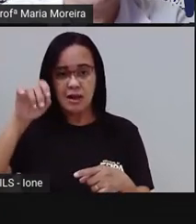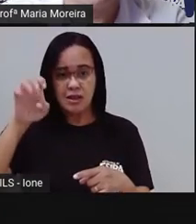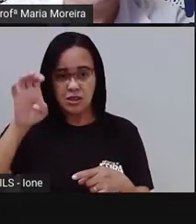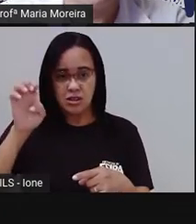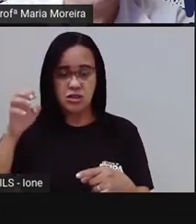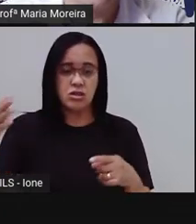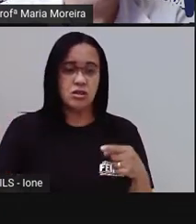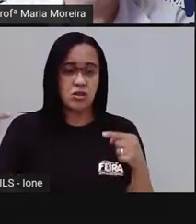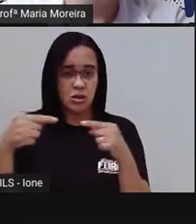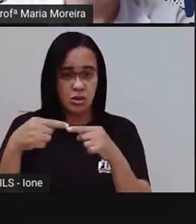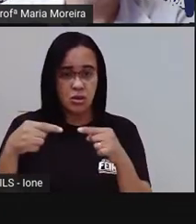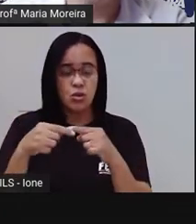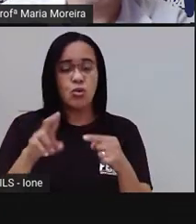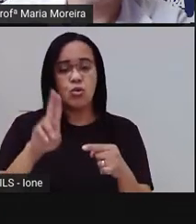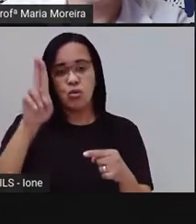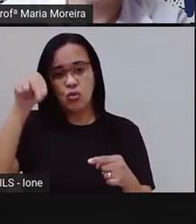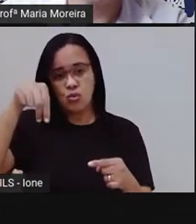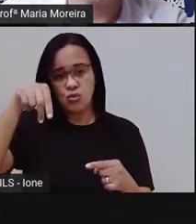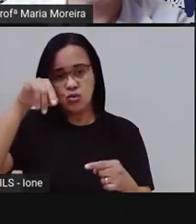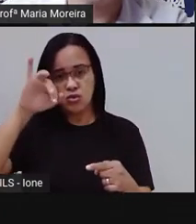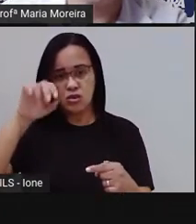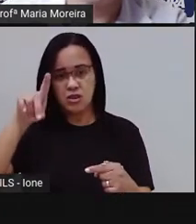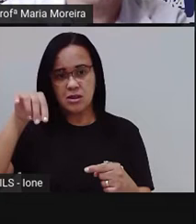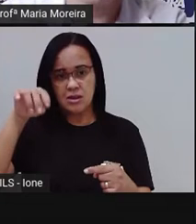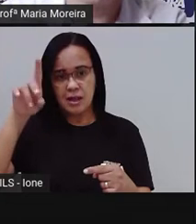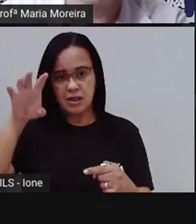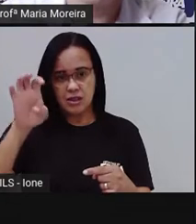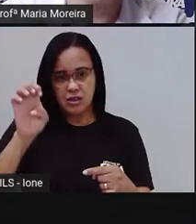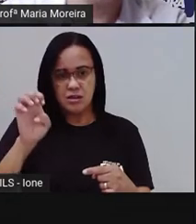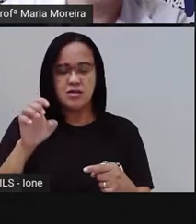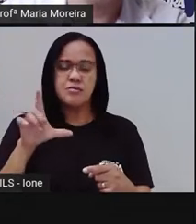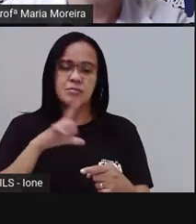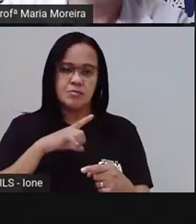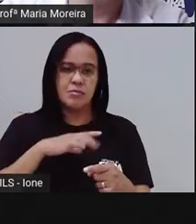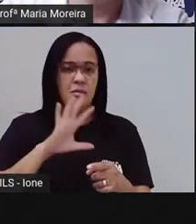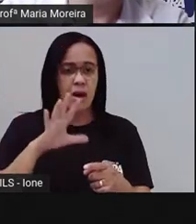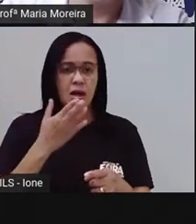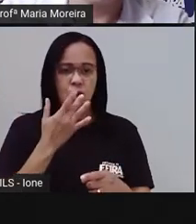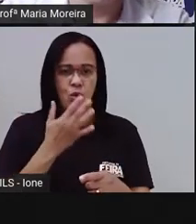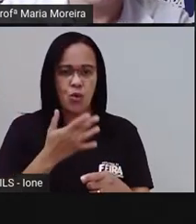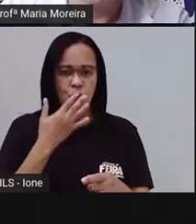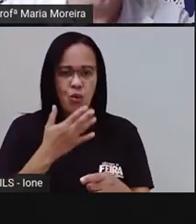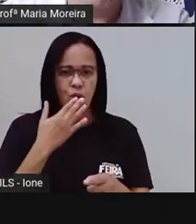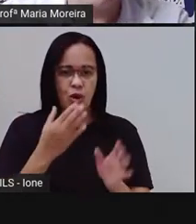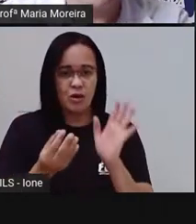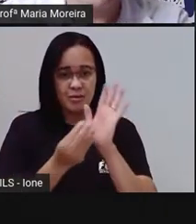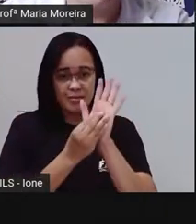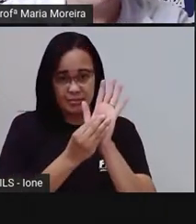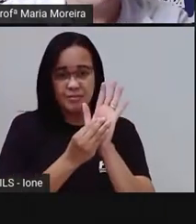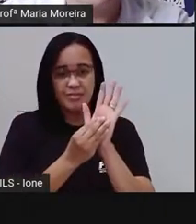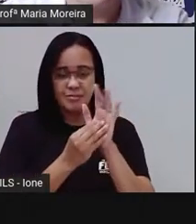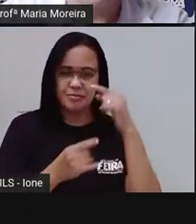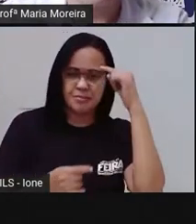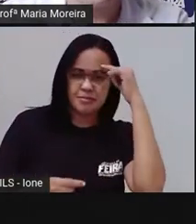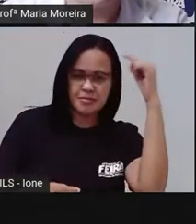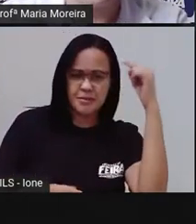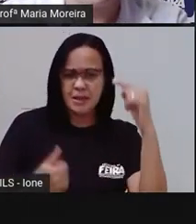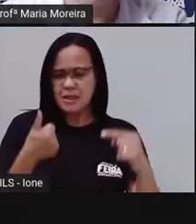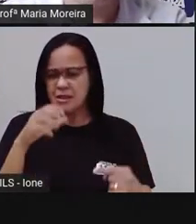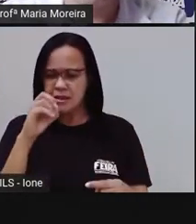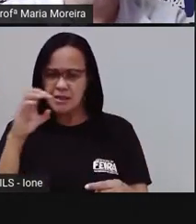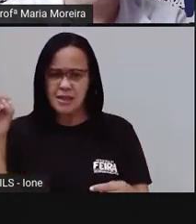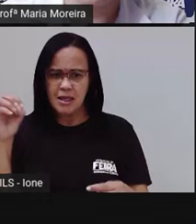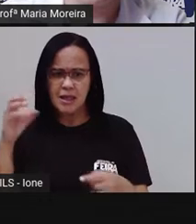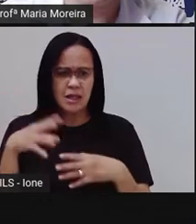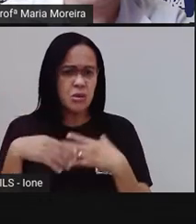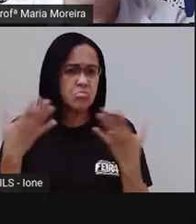centena, certo? Vou fazer um negócio coloridinho, do jeito que a pró gosta. Vamos aqui. Vamos pensar na centena. Centena,